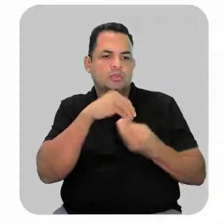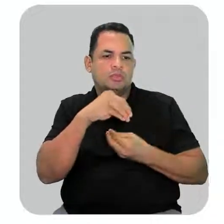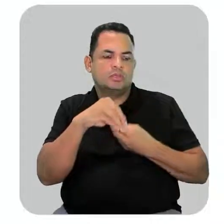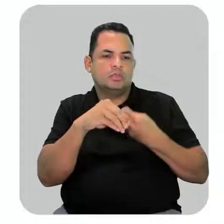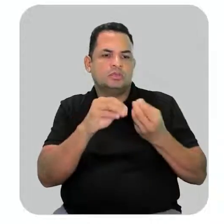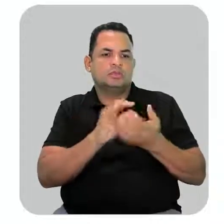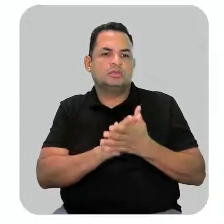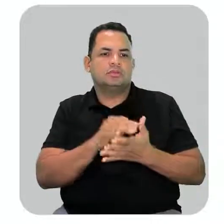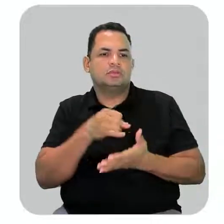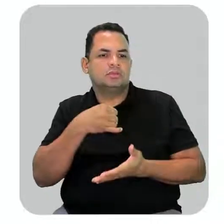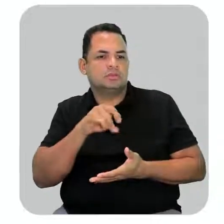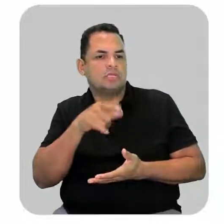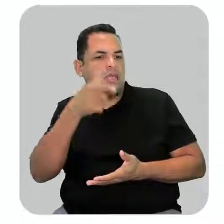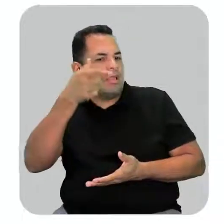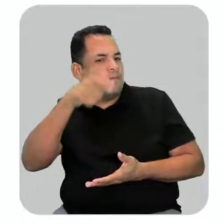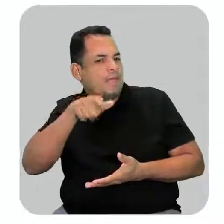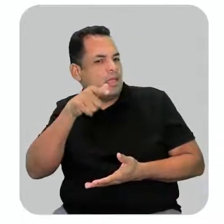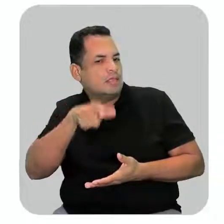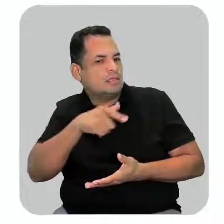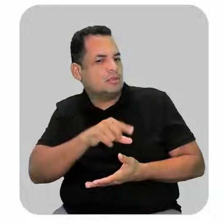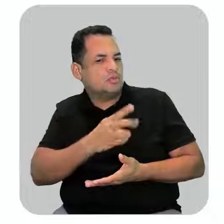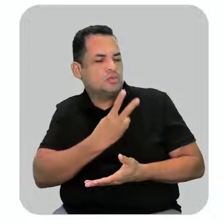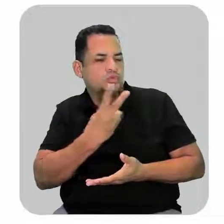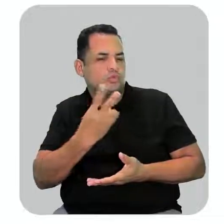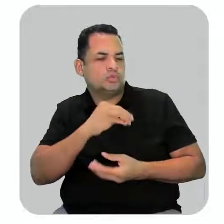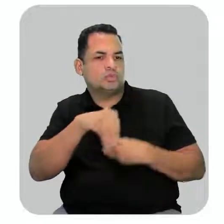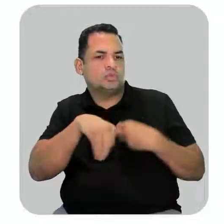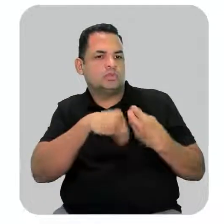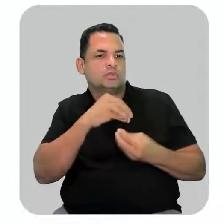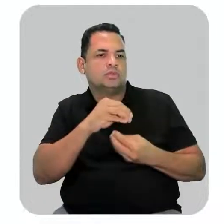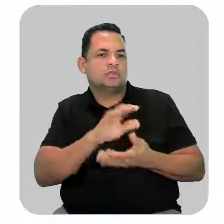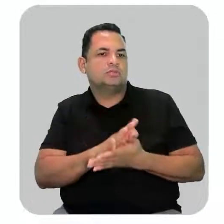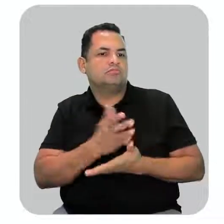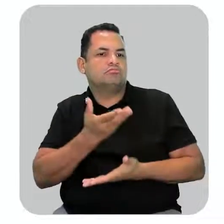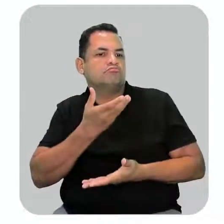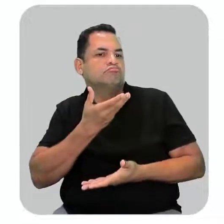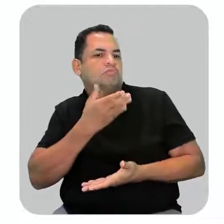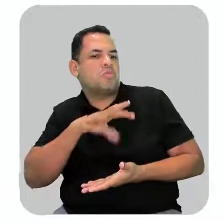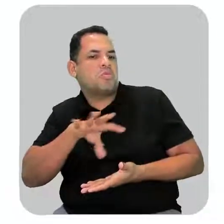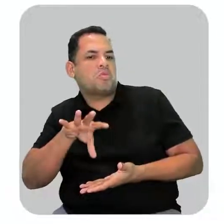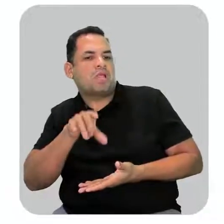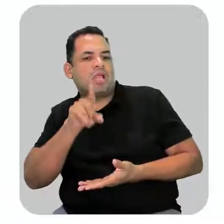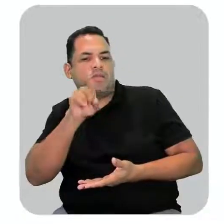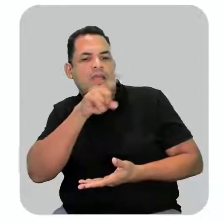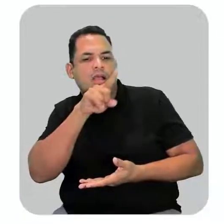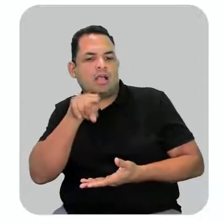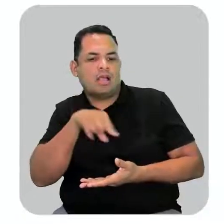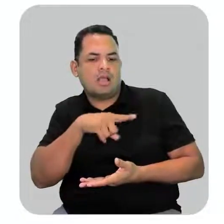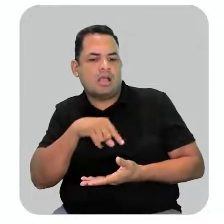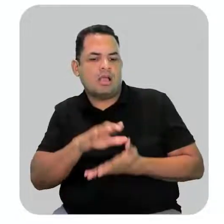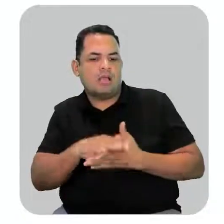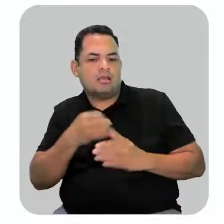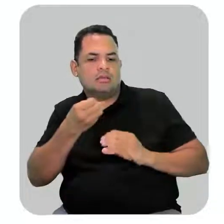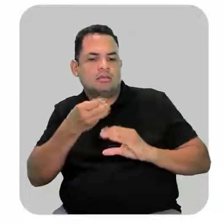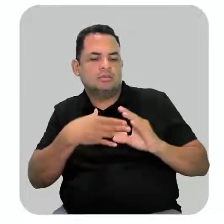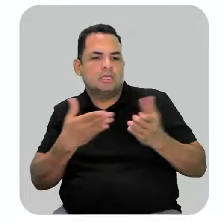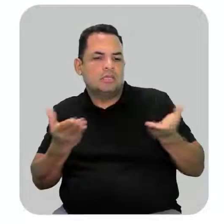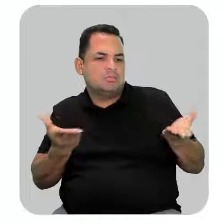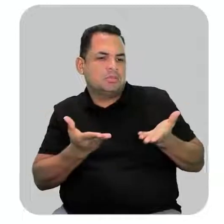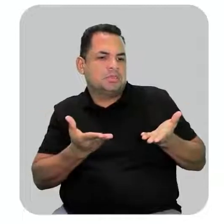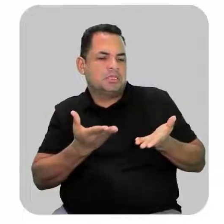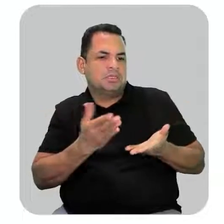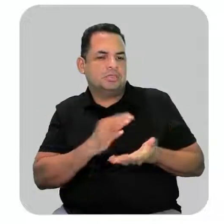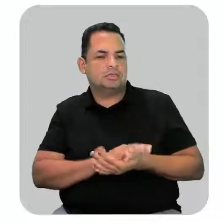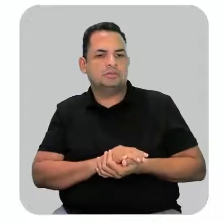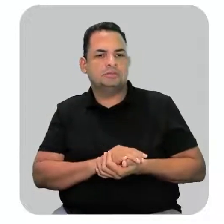né? Que se repetem nos dois compostos. Ele não quer que você marque todas as funções que estão presentes